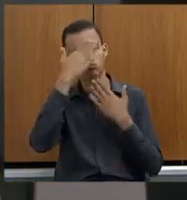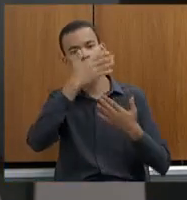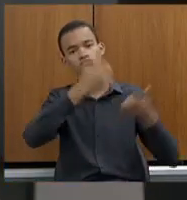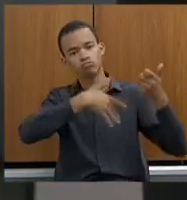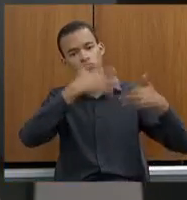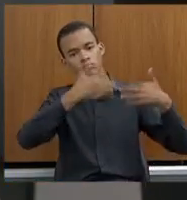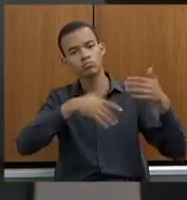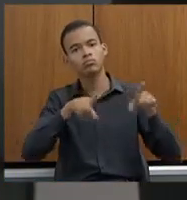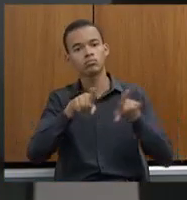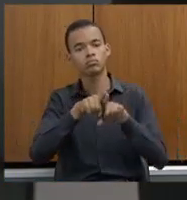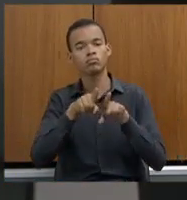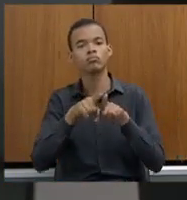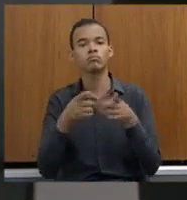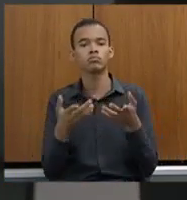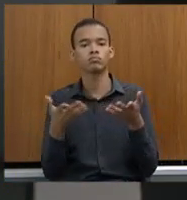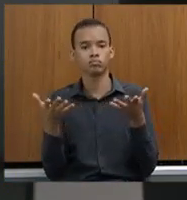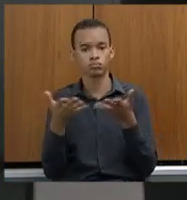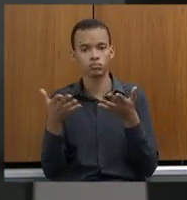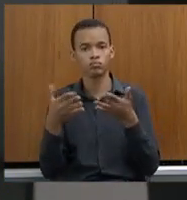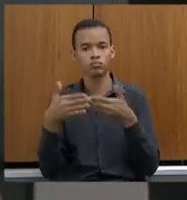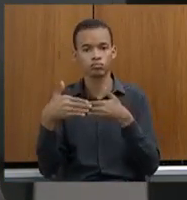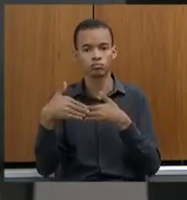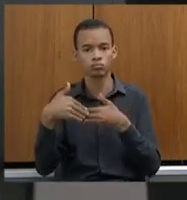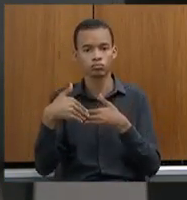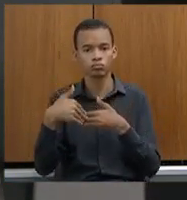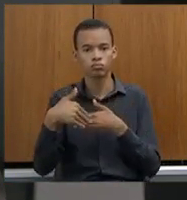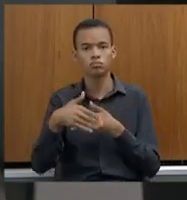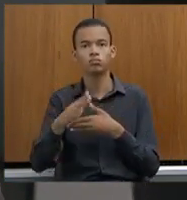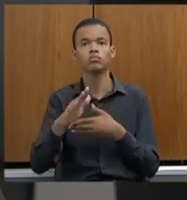passamos agora à fase de